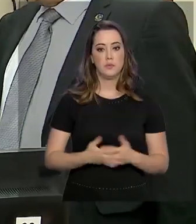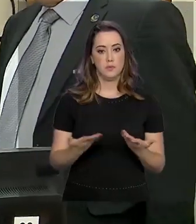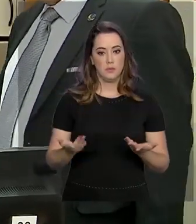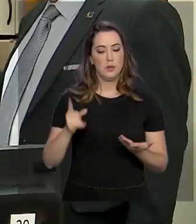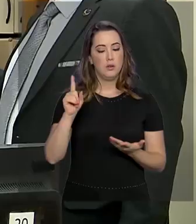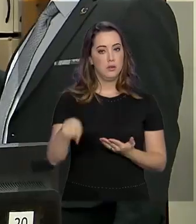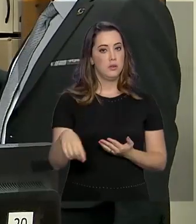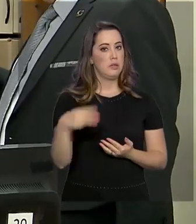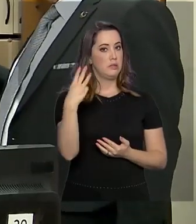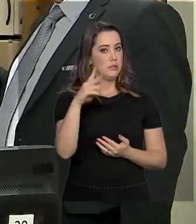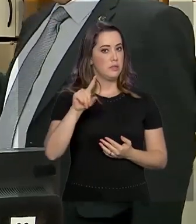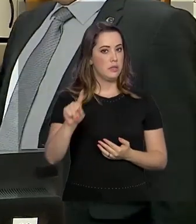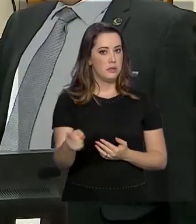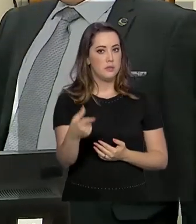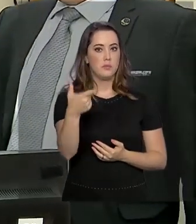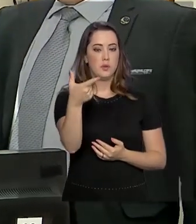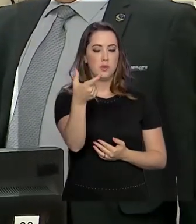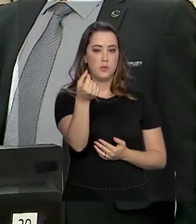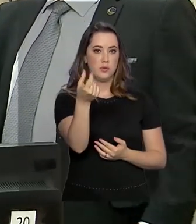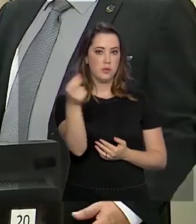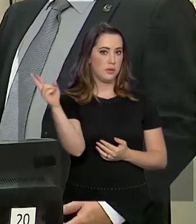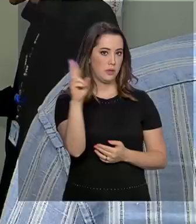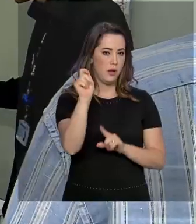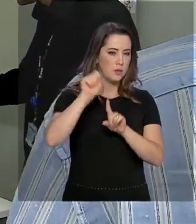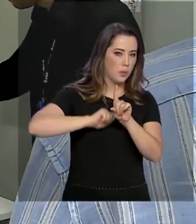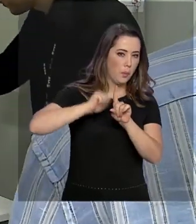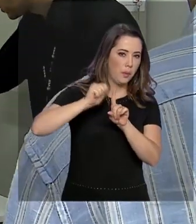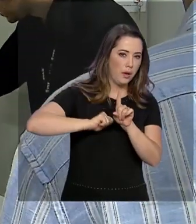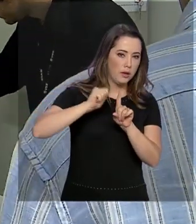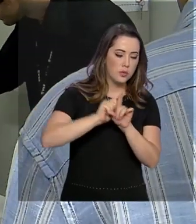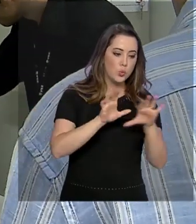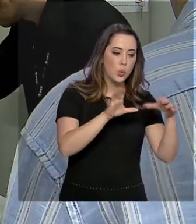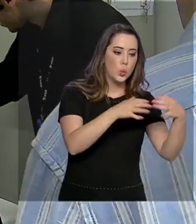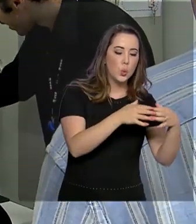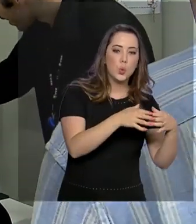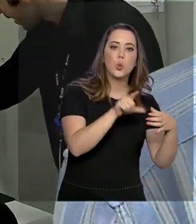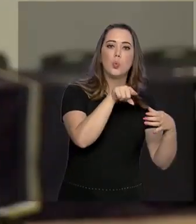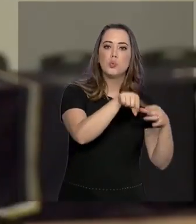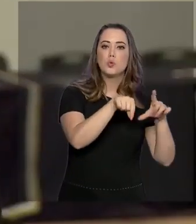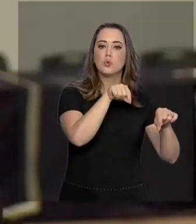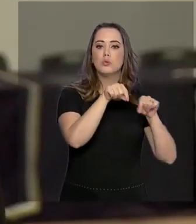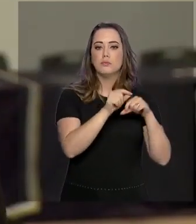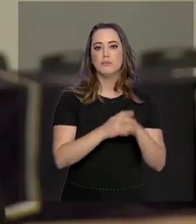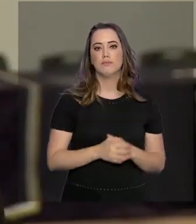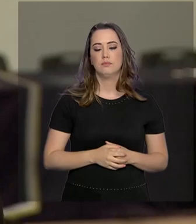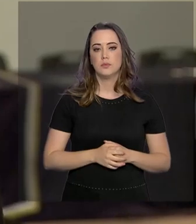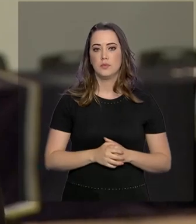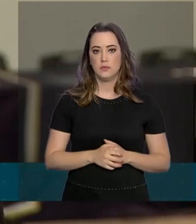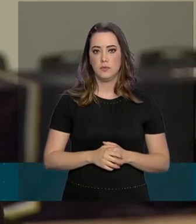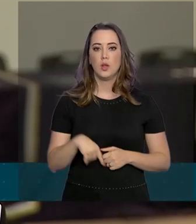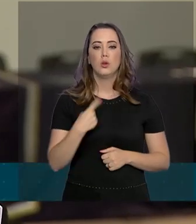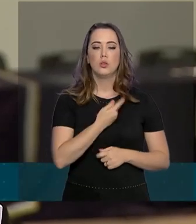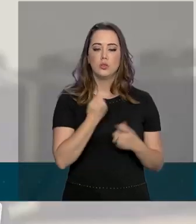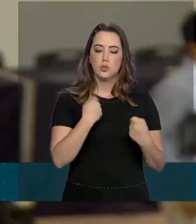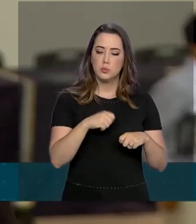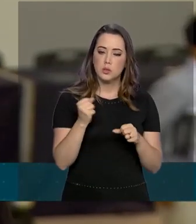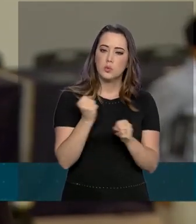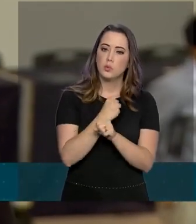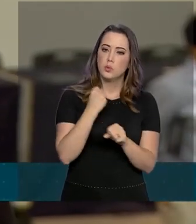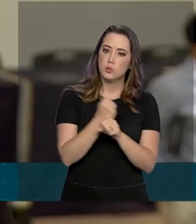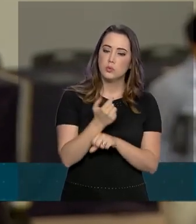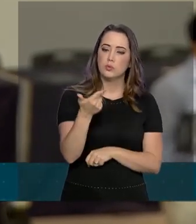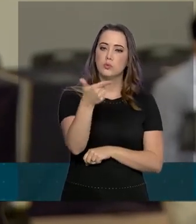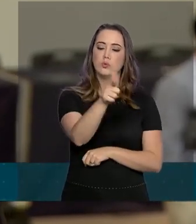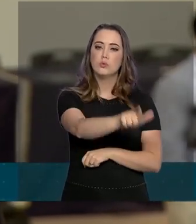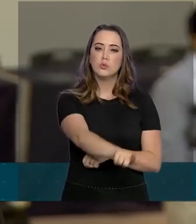São R$ 3.200 por mês para cada equipe selecionada. Agora é o momento de nós reconstruirmos, através